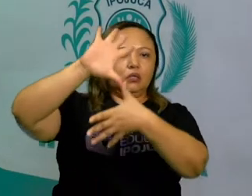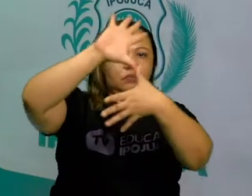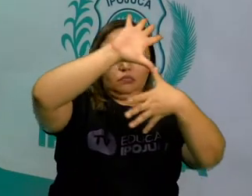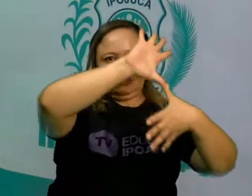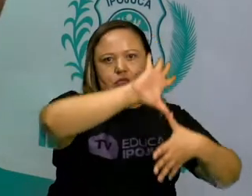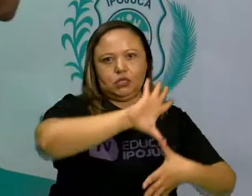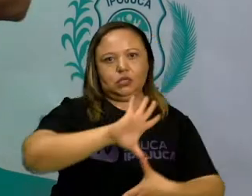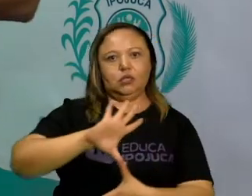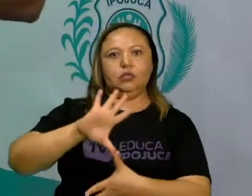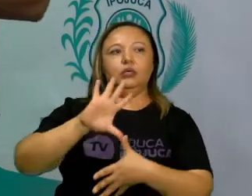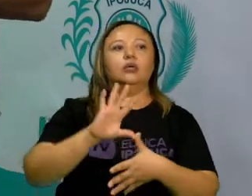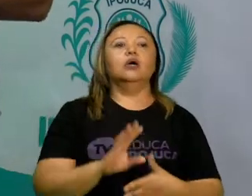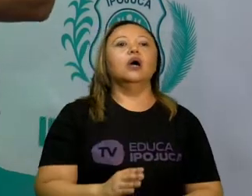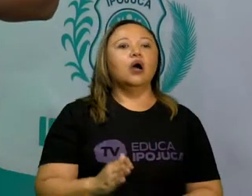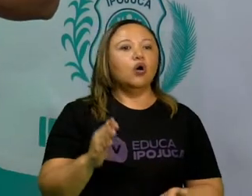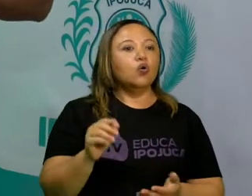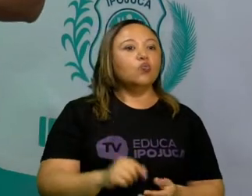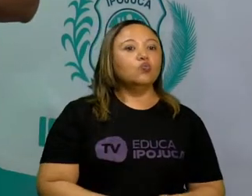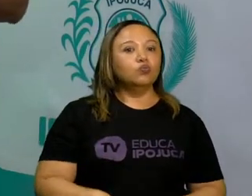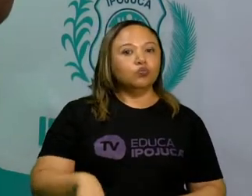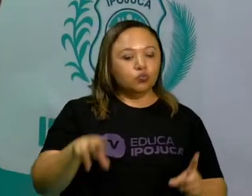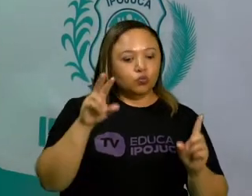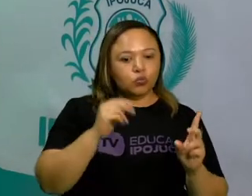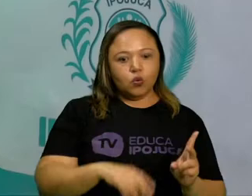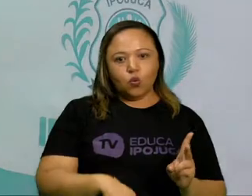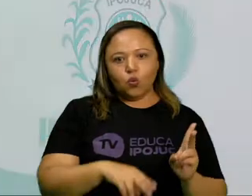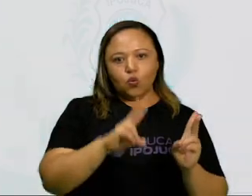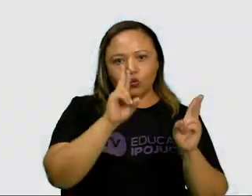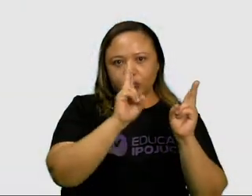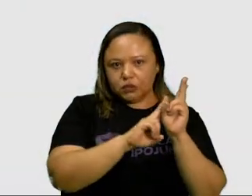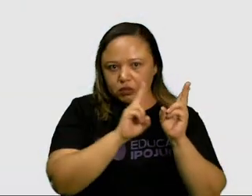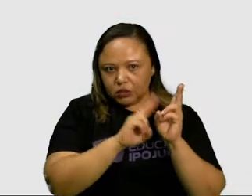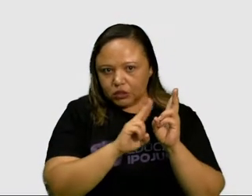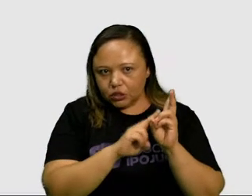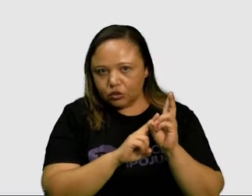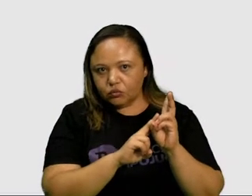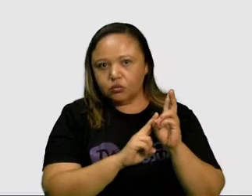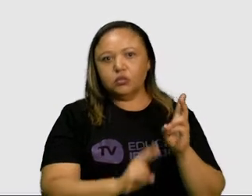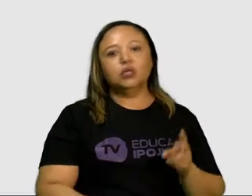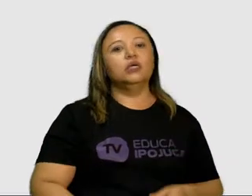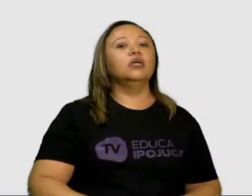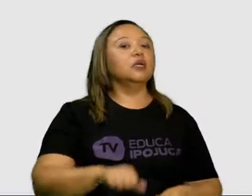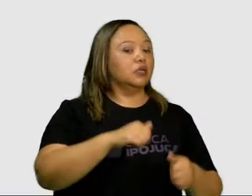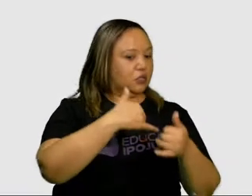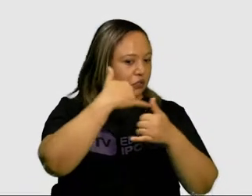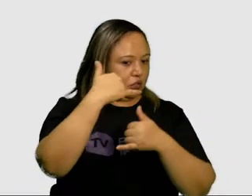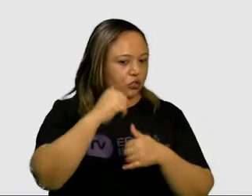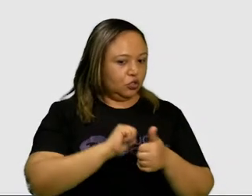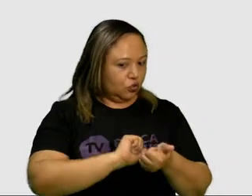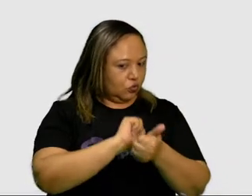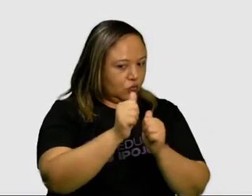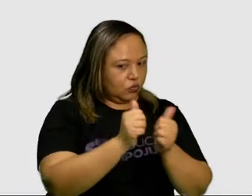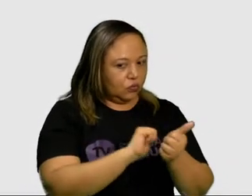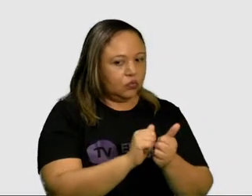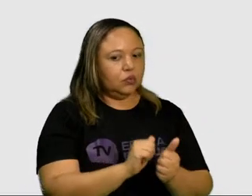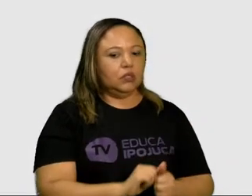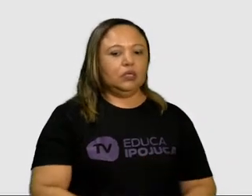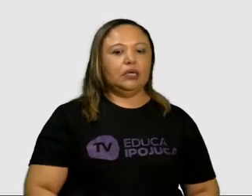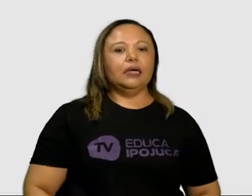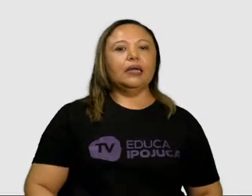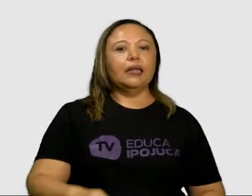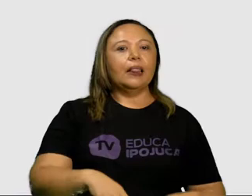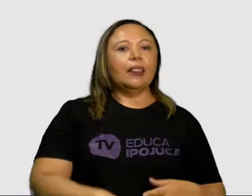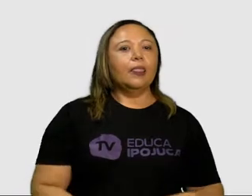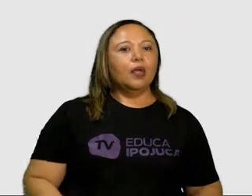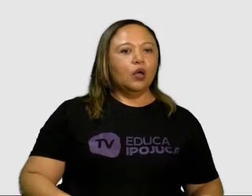chamado jogo da onça, que tem a sua origem provavelmente lá entre os incas, e esse jogo ele foi encontrado entre os